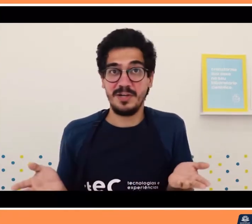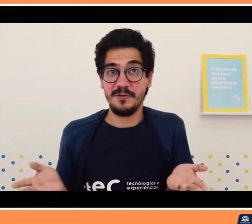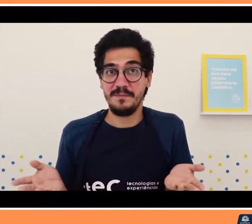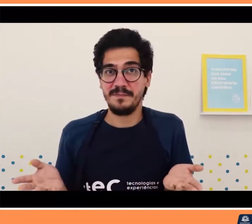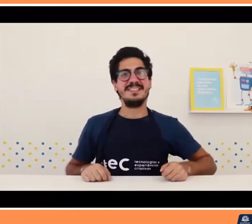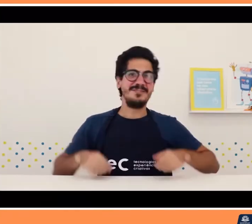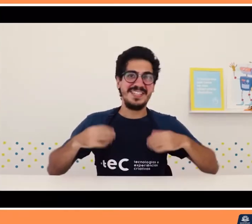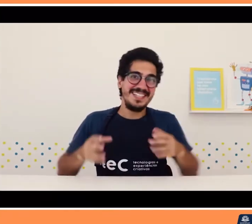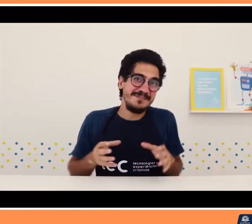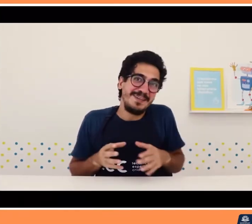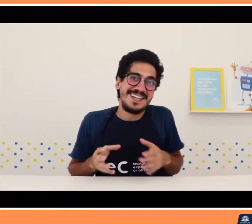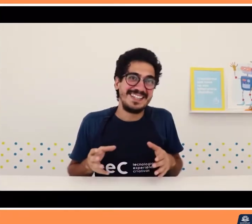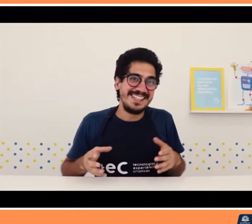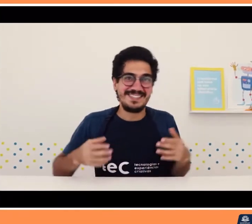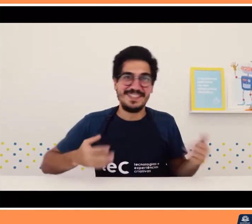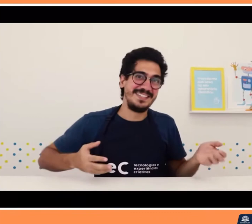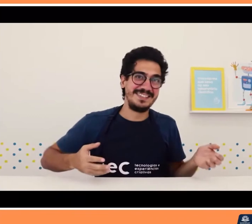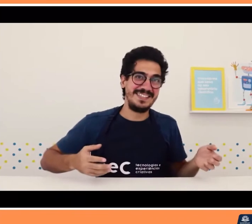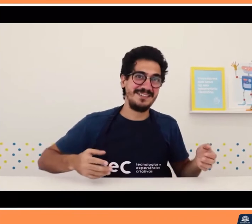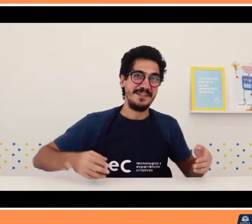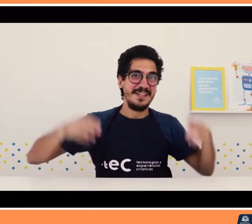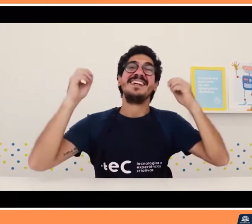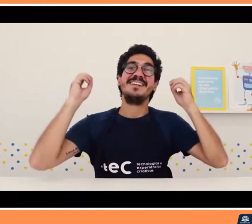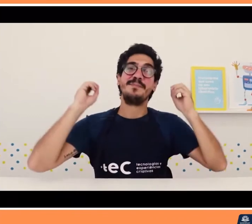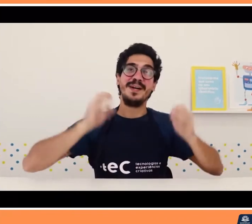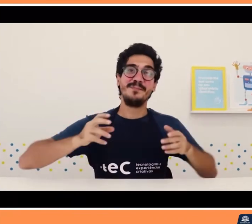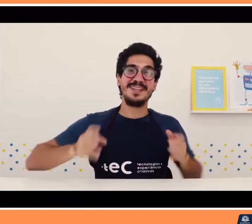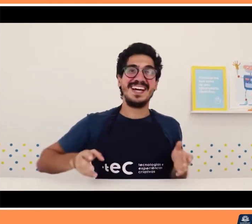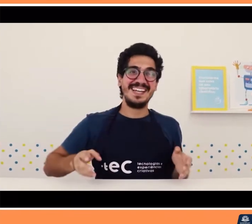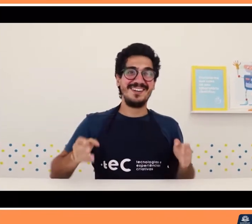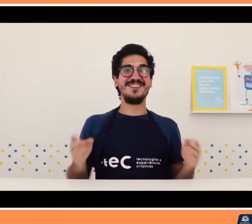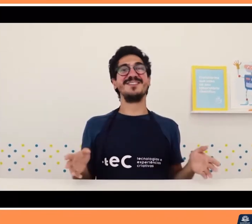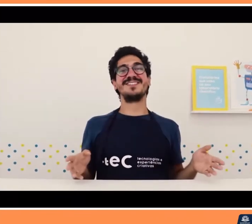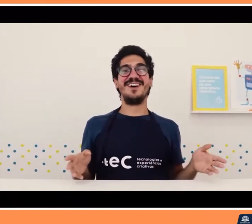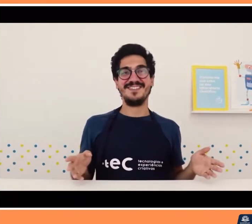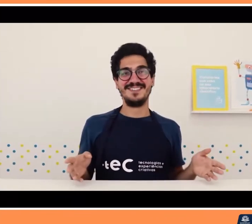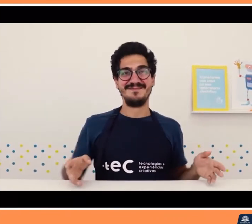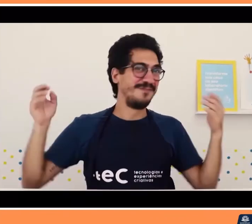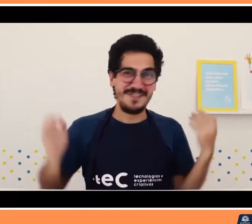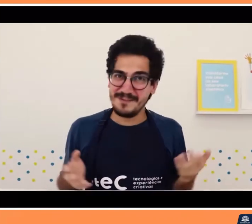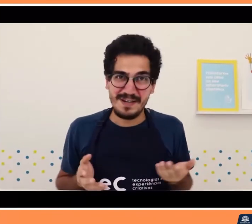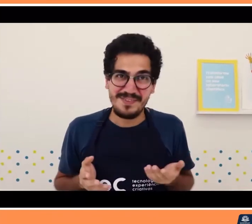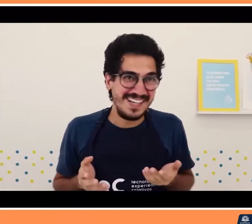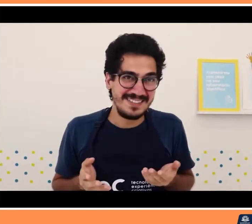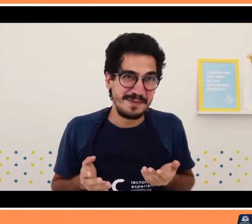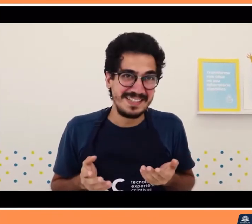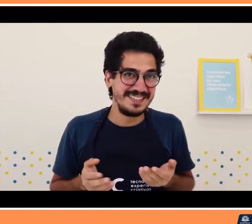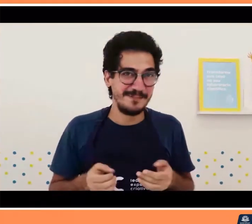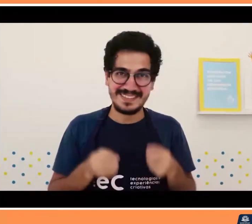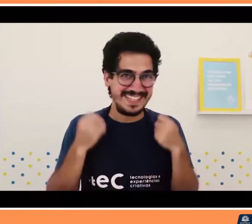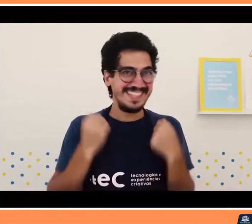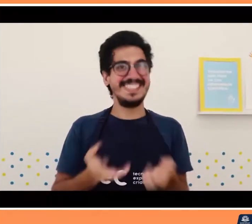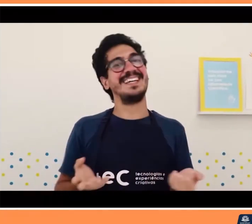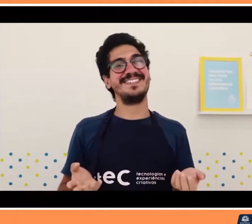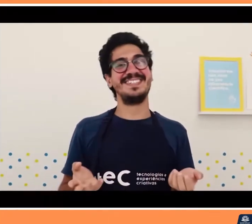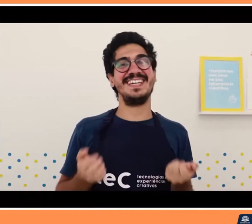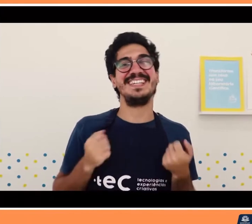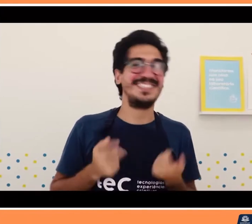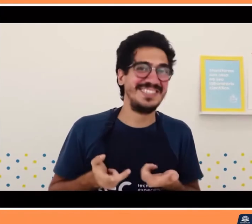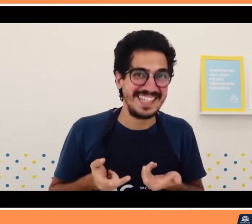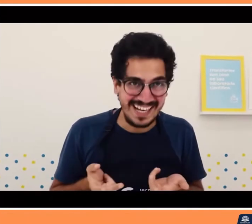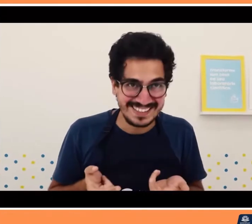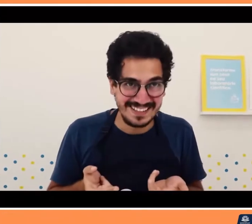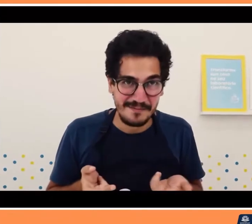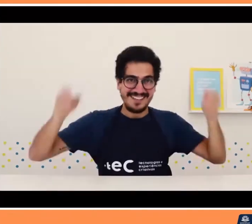e luz do sol. Então, chega de maltratar esse feijãozinho e bora botar ele logo no sol. Viu como é fácil aprender sobre ciência e